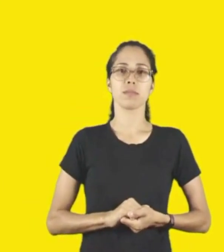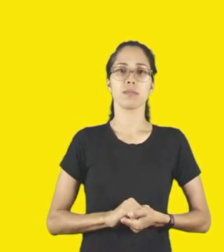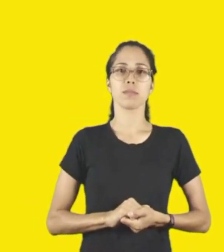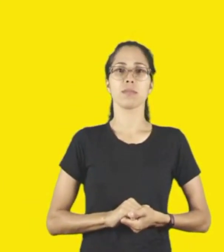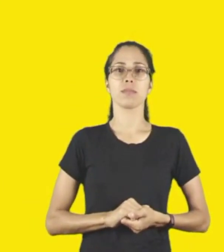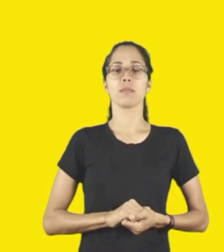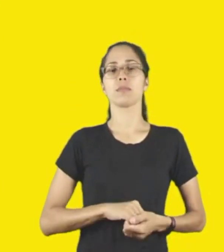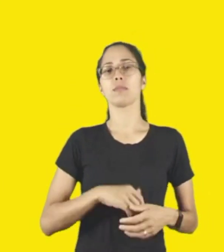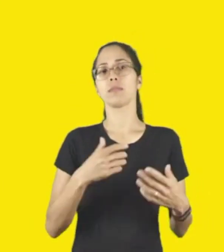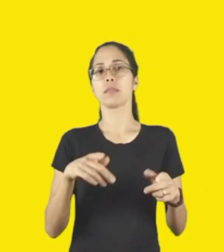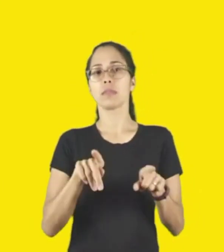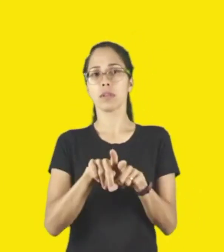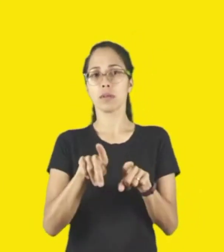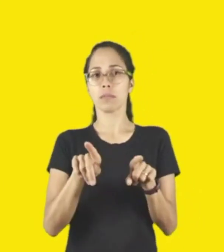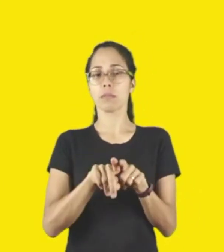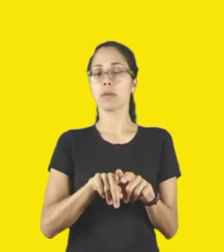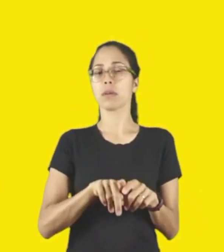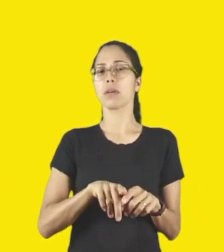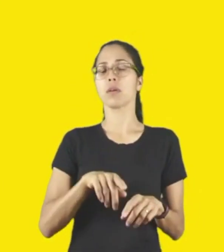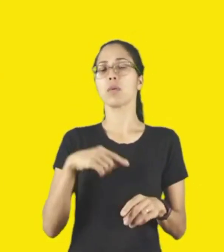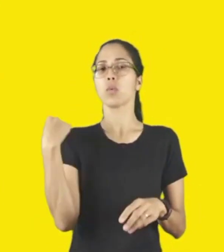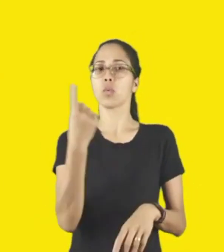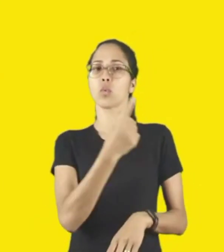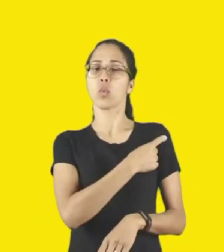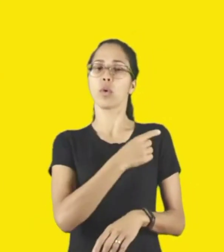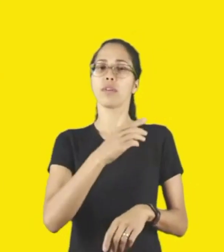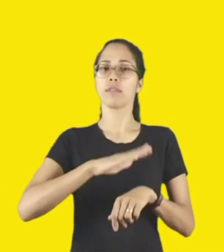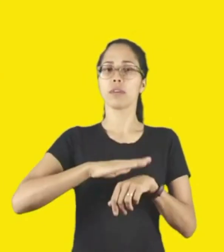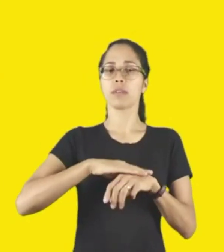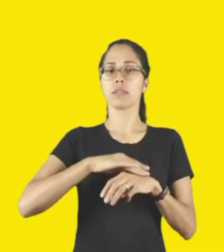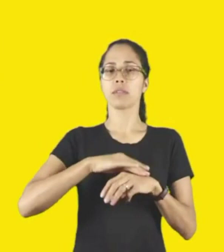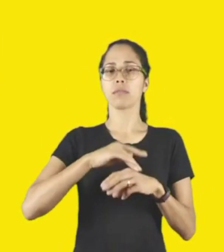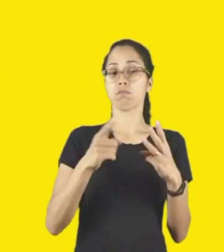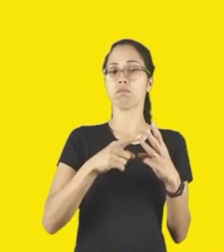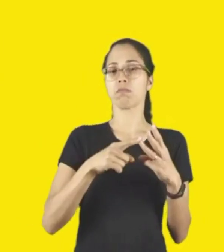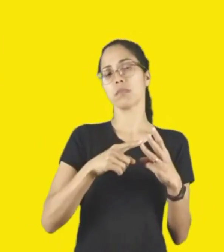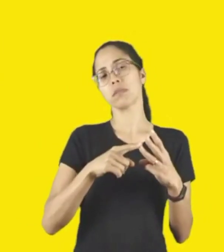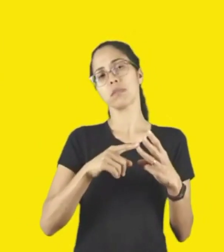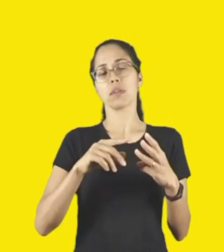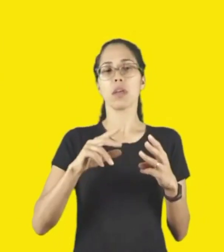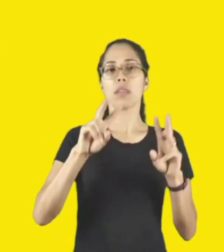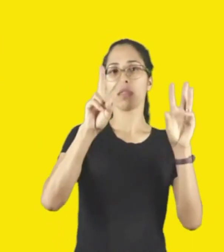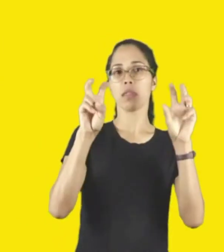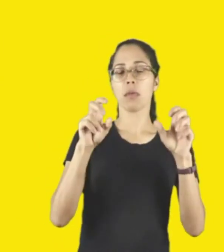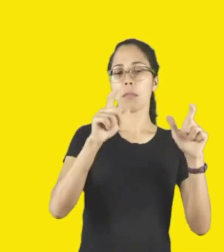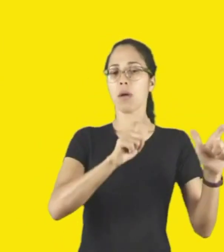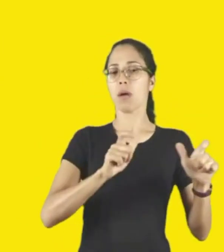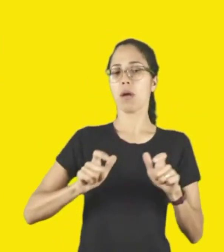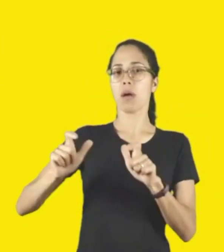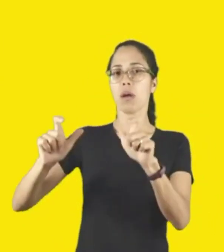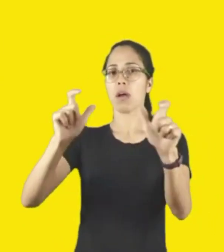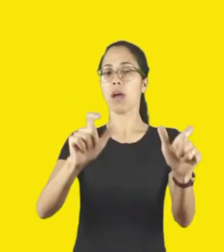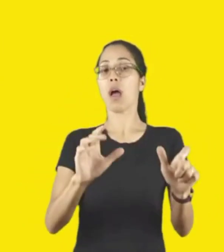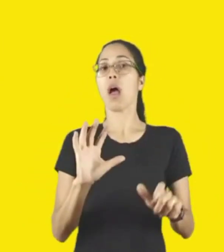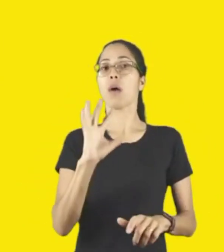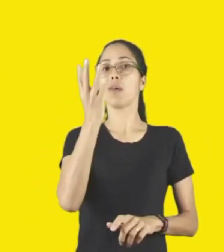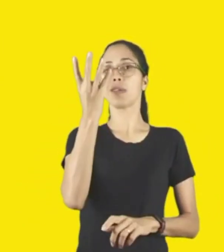contexto da nossa atuação, em termos territoriais, acontece sobre a forma de eventos.